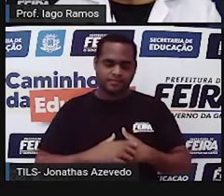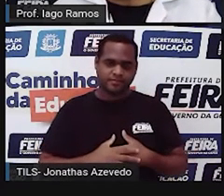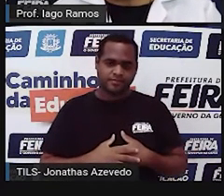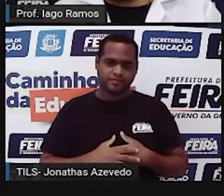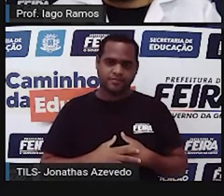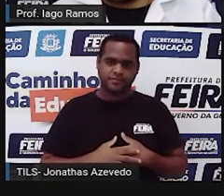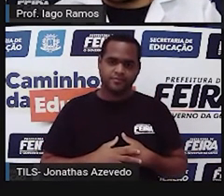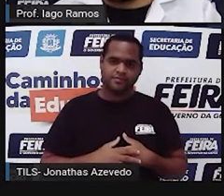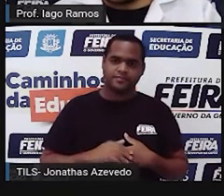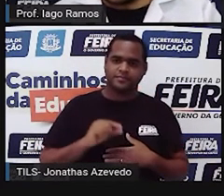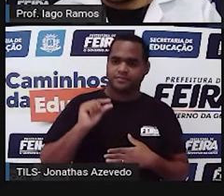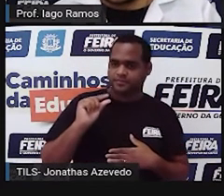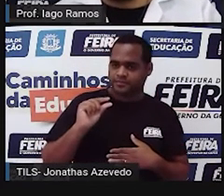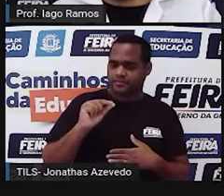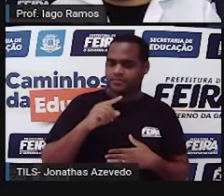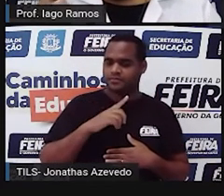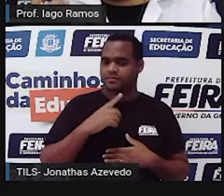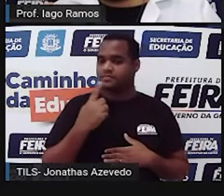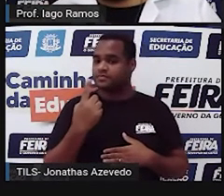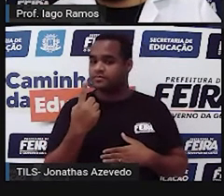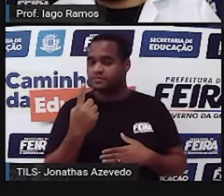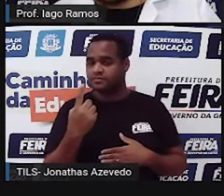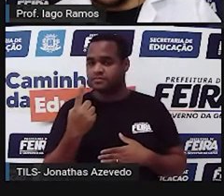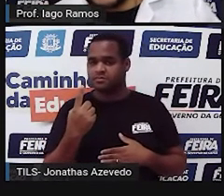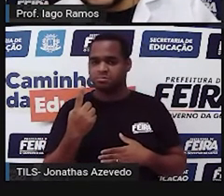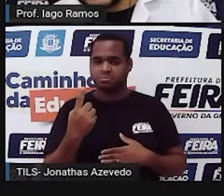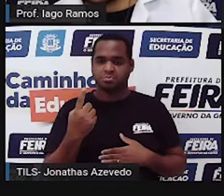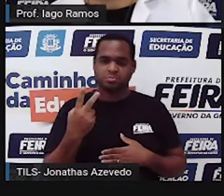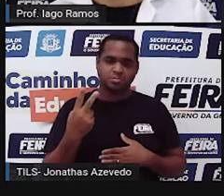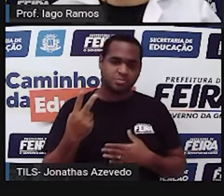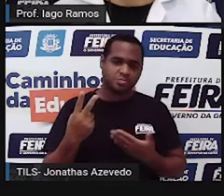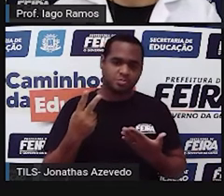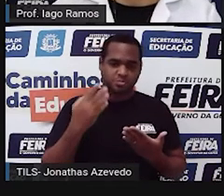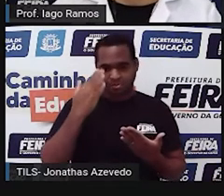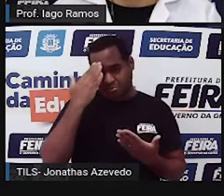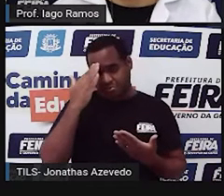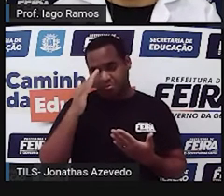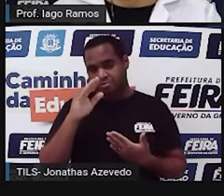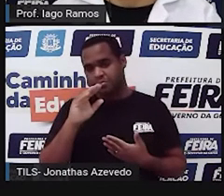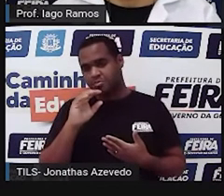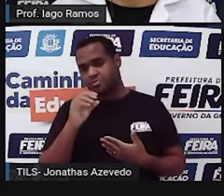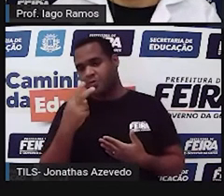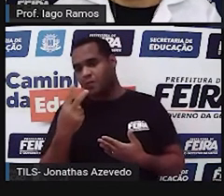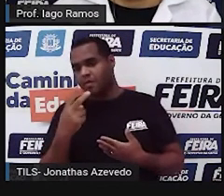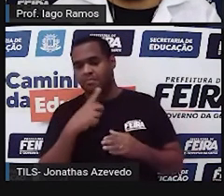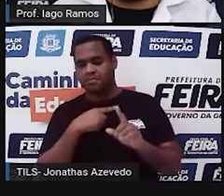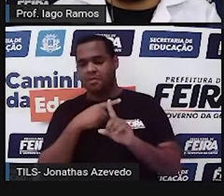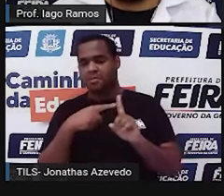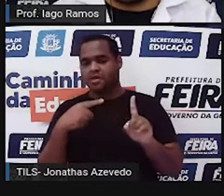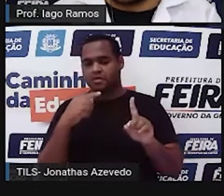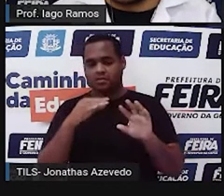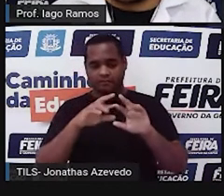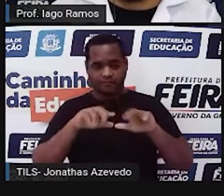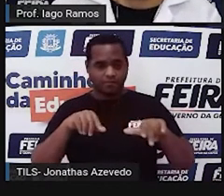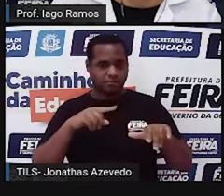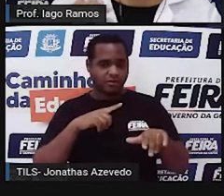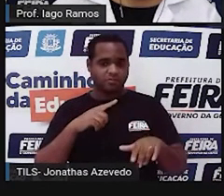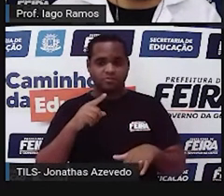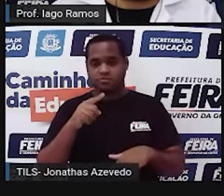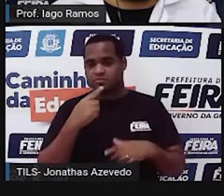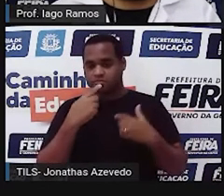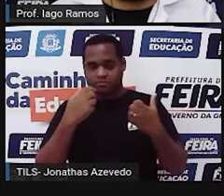entendeu pouco para número 1? Você entendeu 2, né? Para metade das coisas que a gente falou? Estou